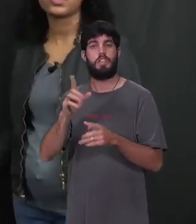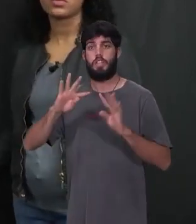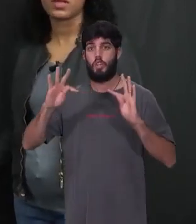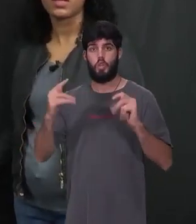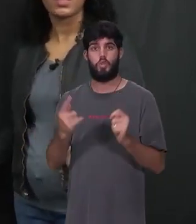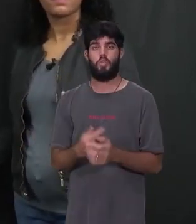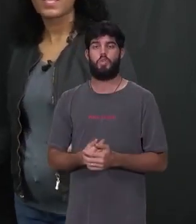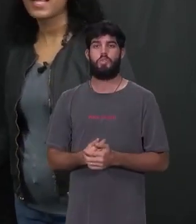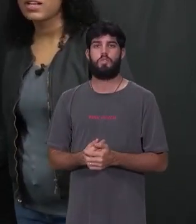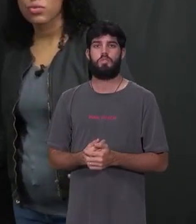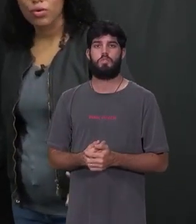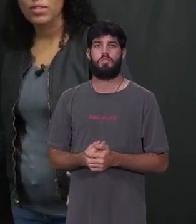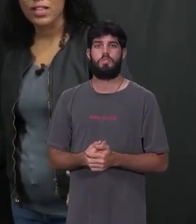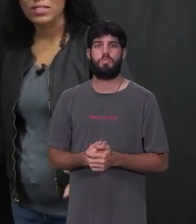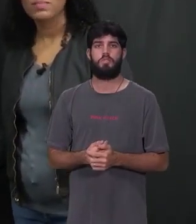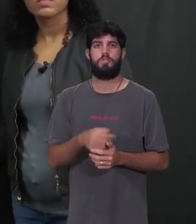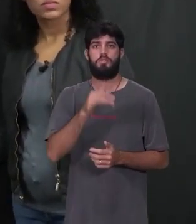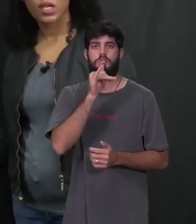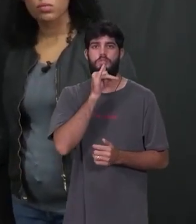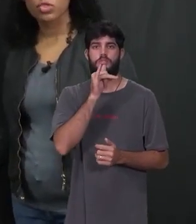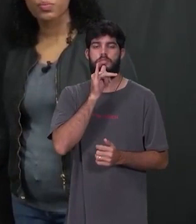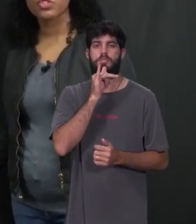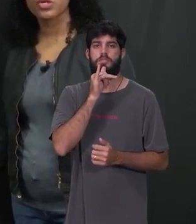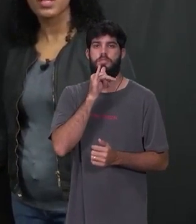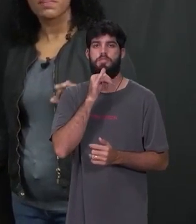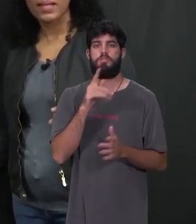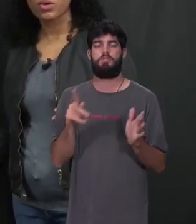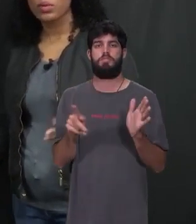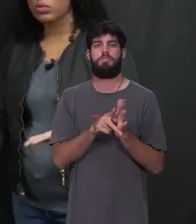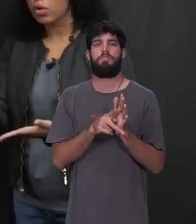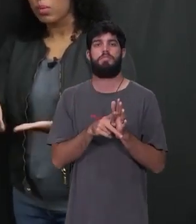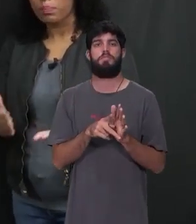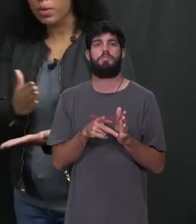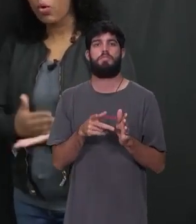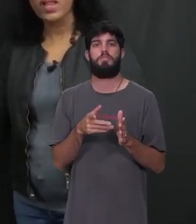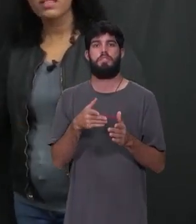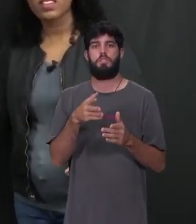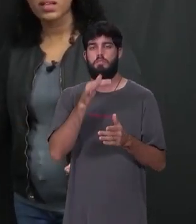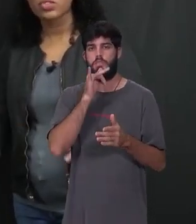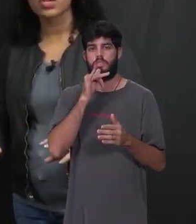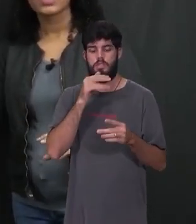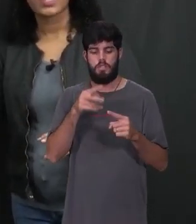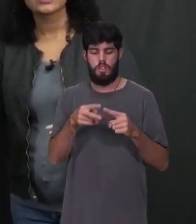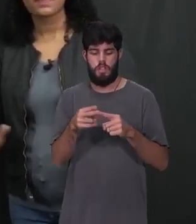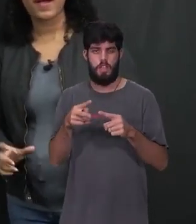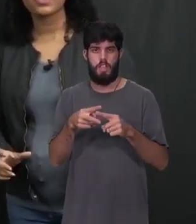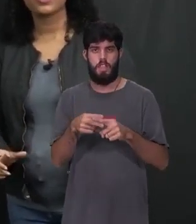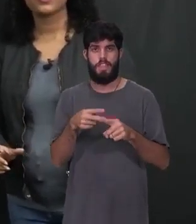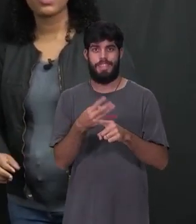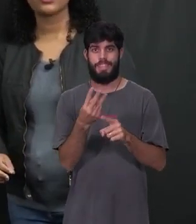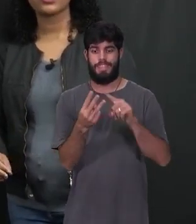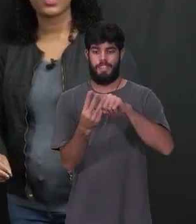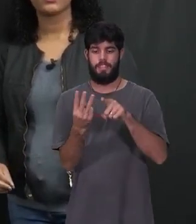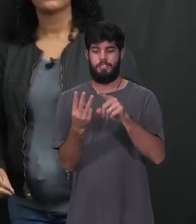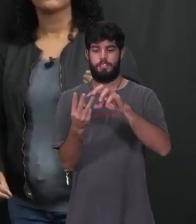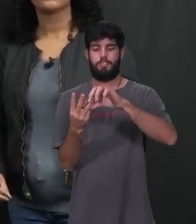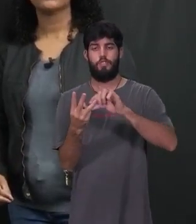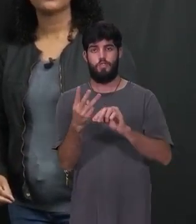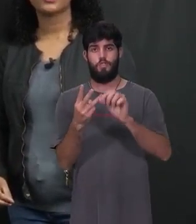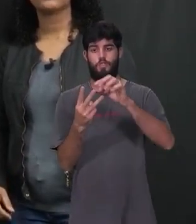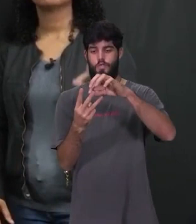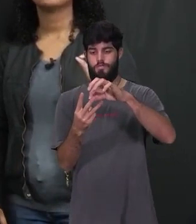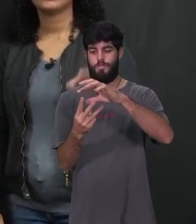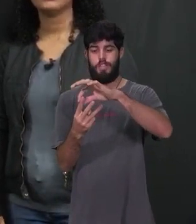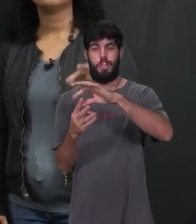completamente também. Planária isso acontece, que é um tipo de plateuminto. Picou ele em três. Cada parte vai originar